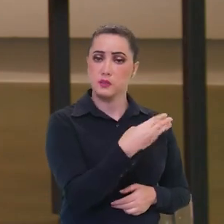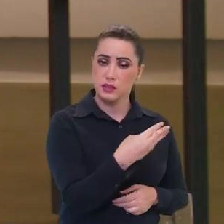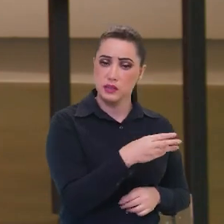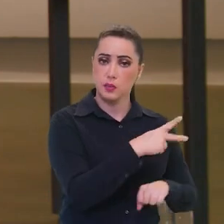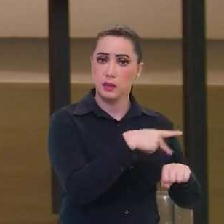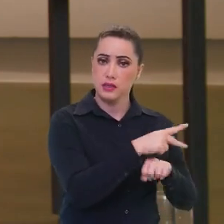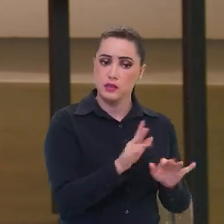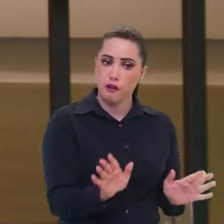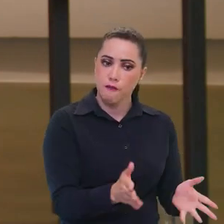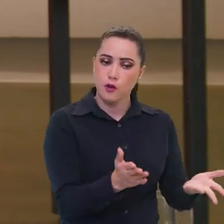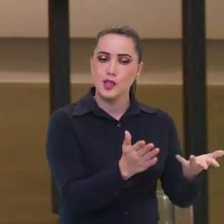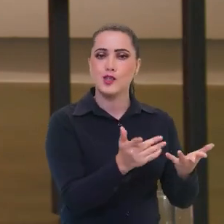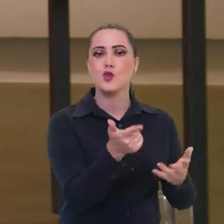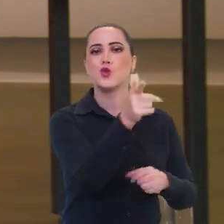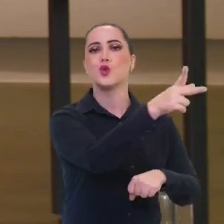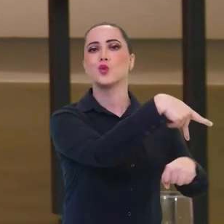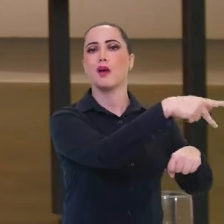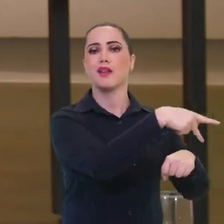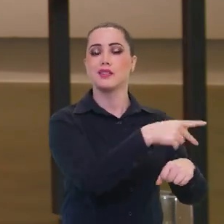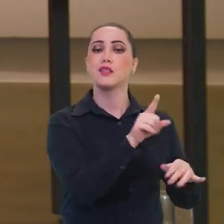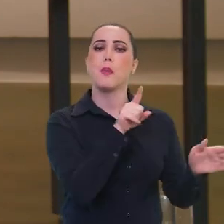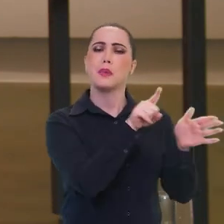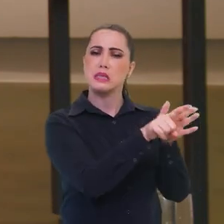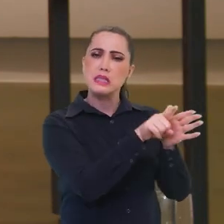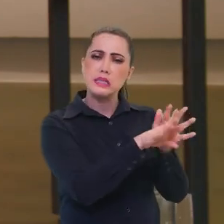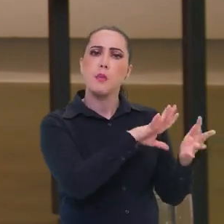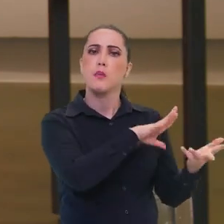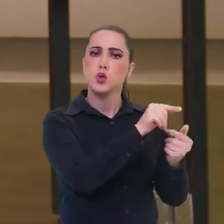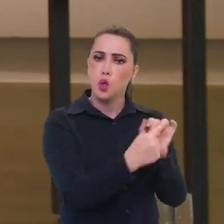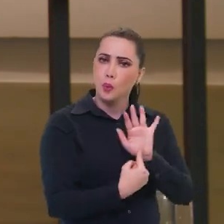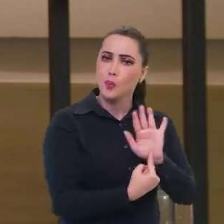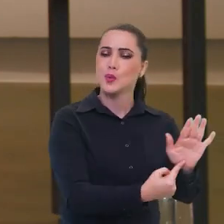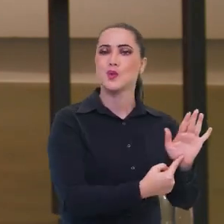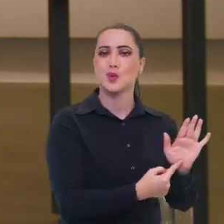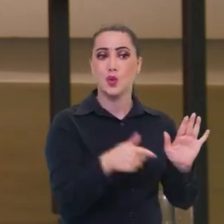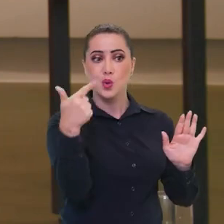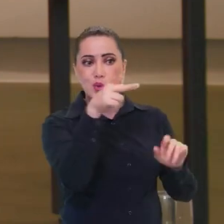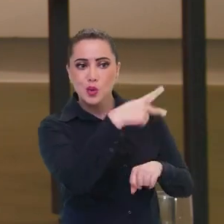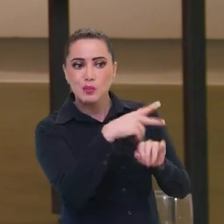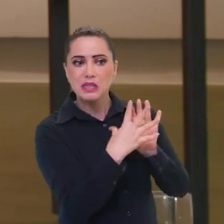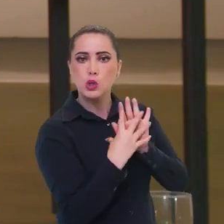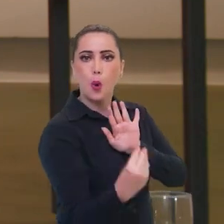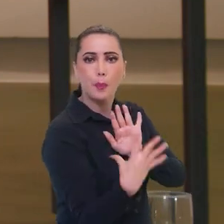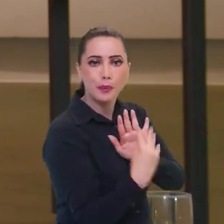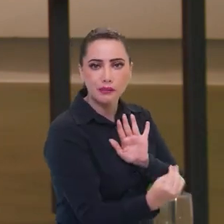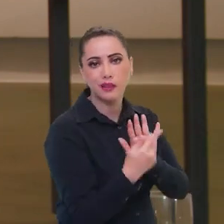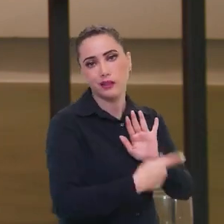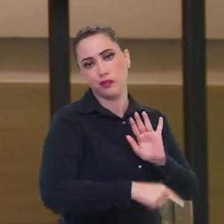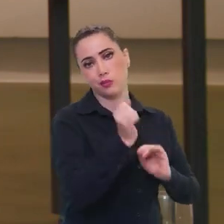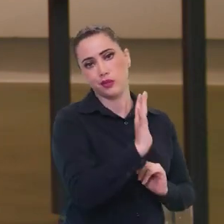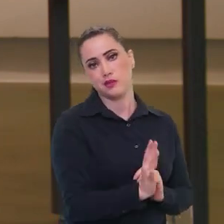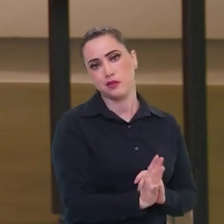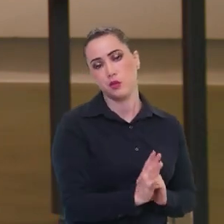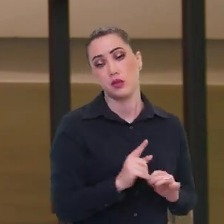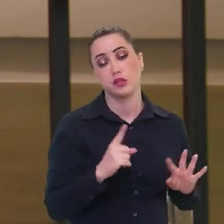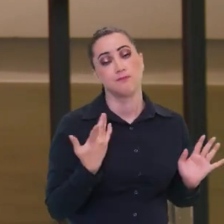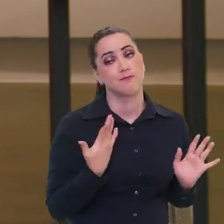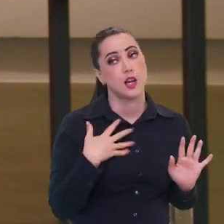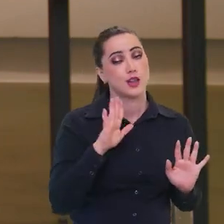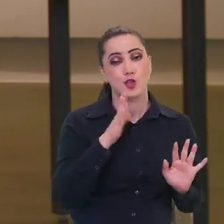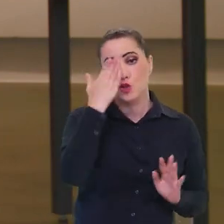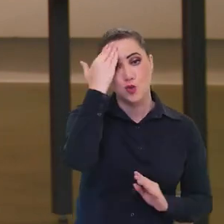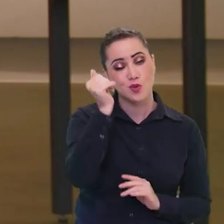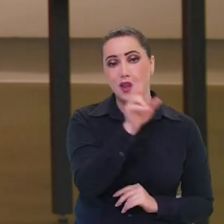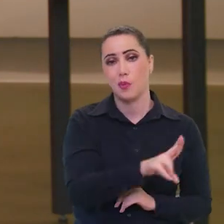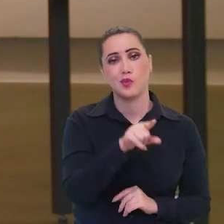mais influenciou a cultura dos outros países. Isso é uma pesquisa internacional. E a gente não tira proveito disso devidamente. Então, a